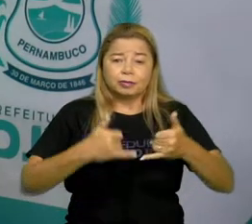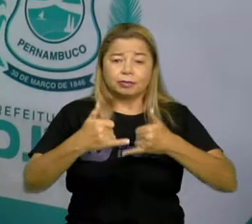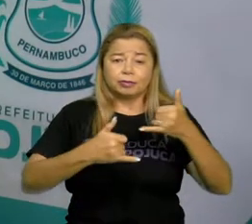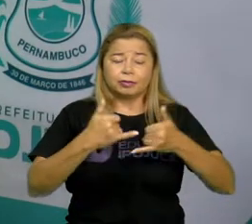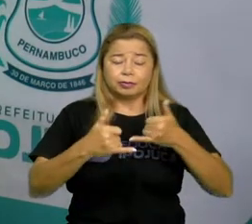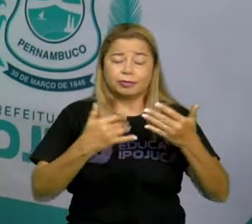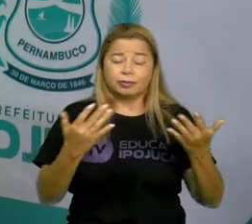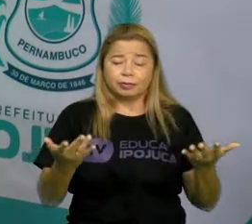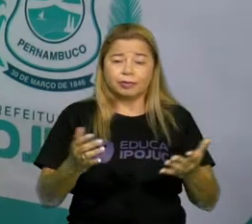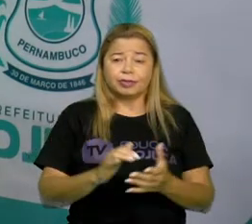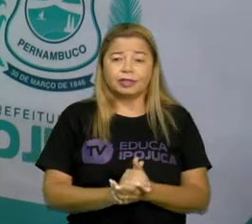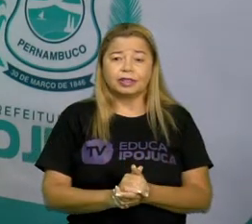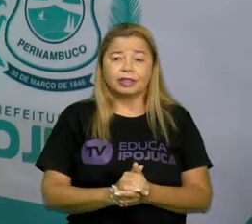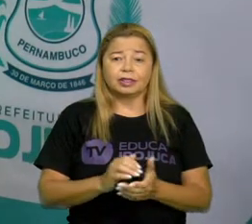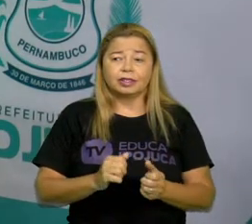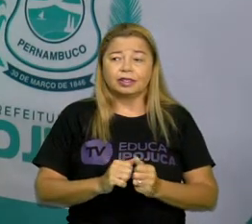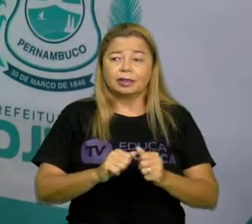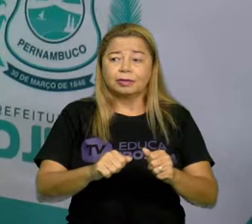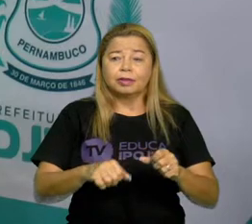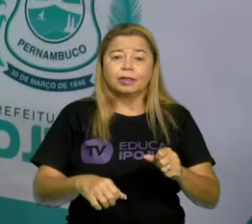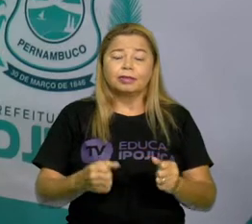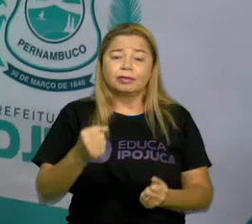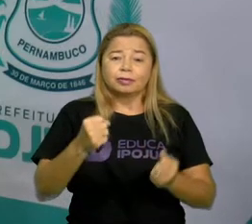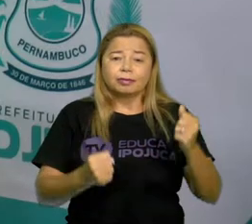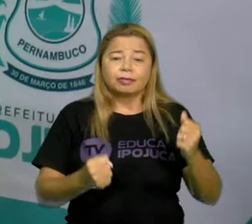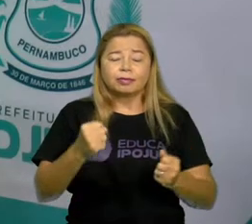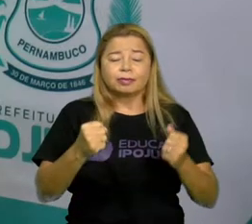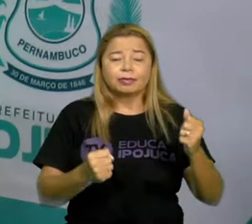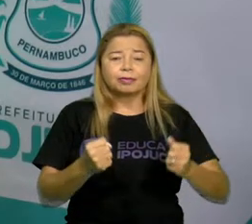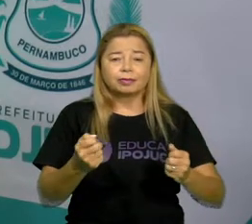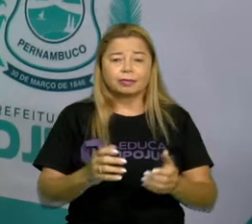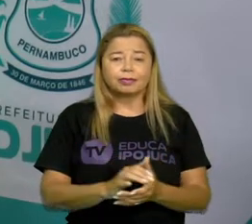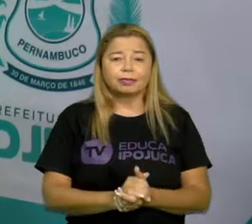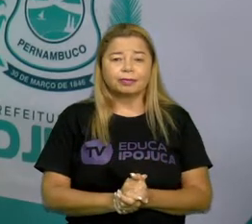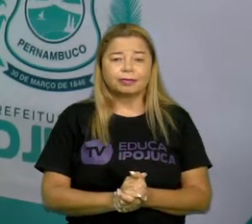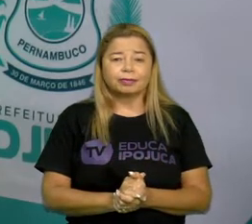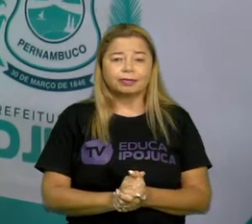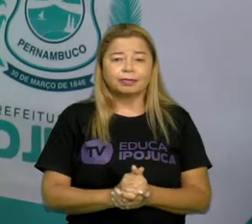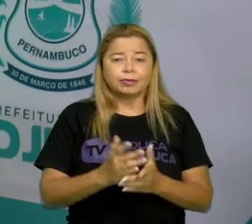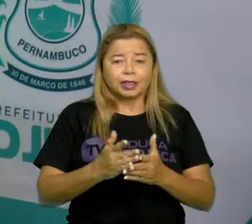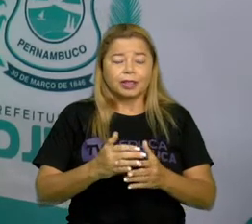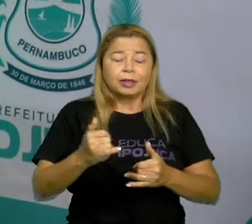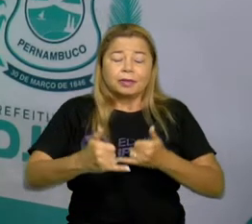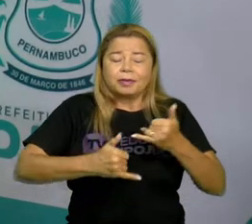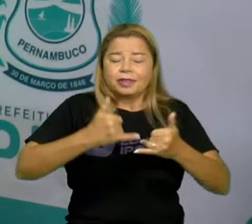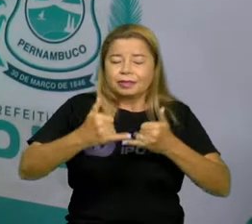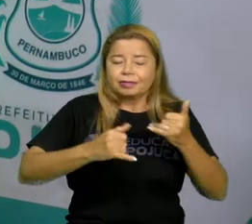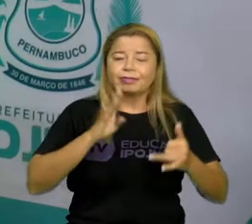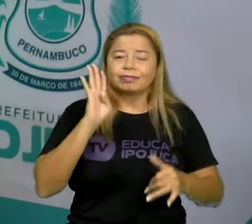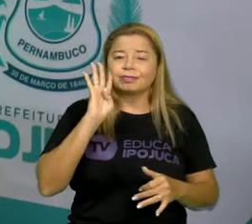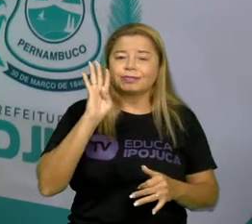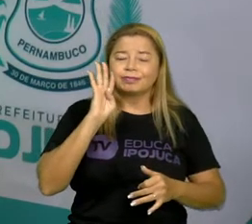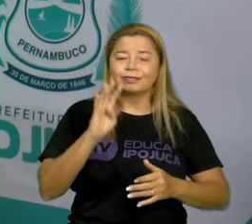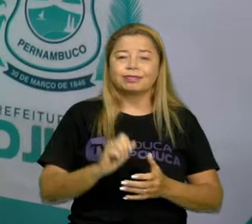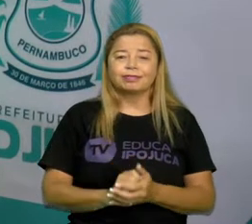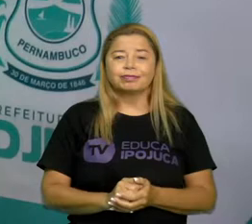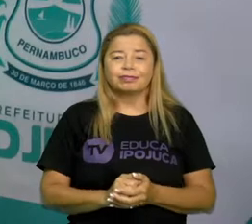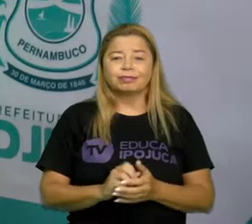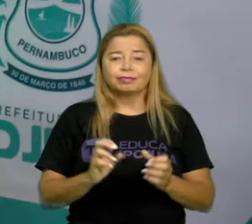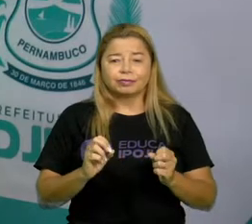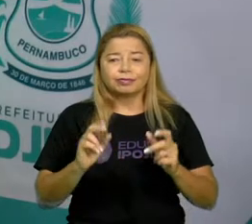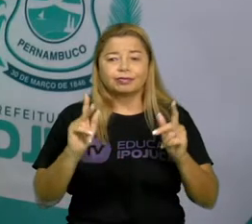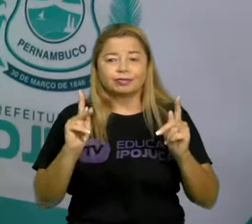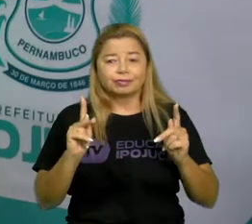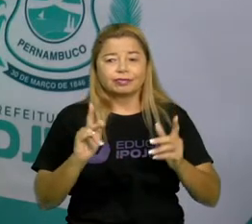várias coisas para que a brincadeira seja bem legal, certo? E é assim